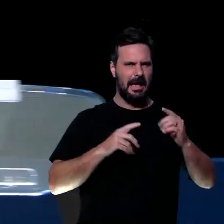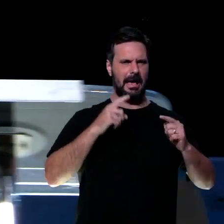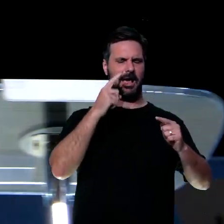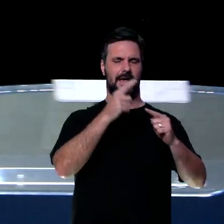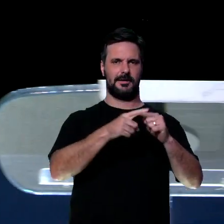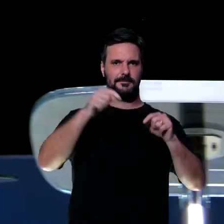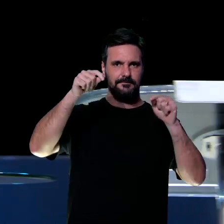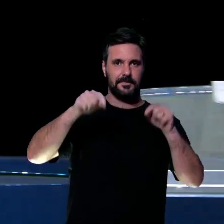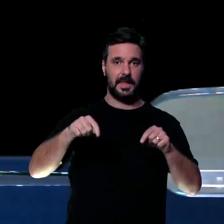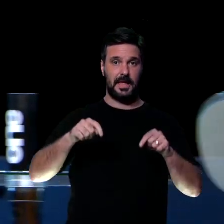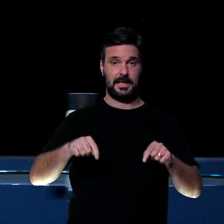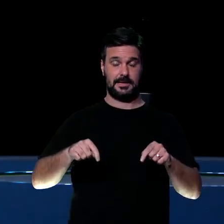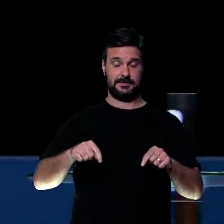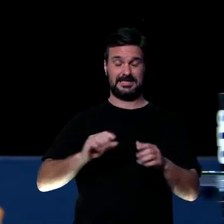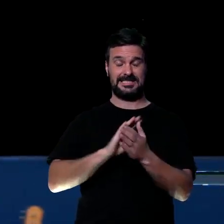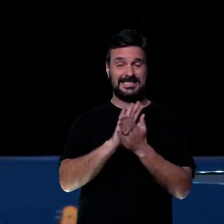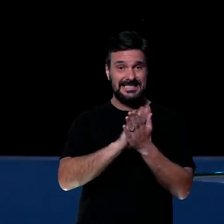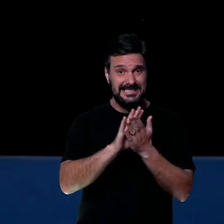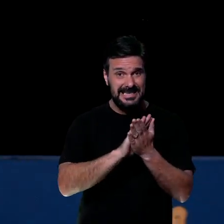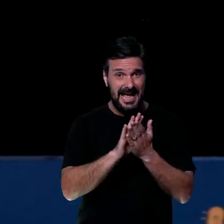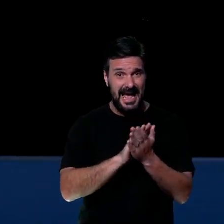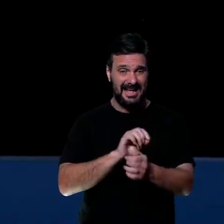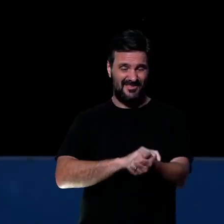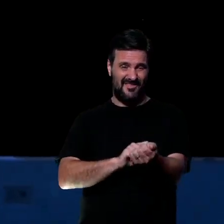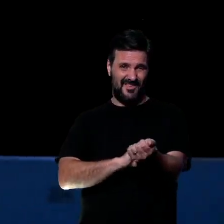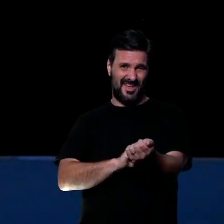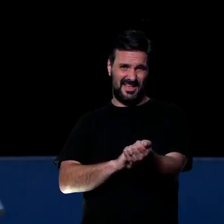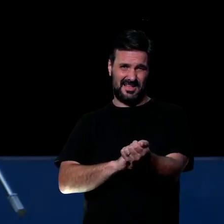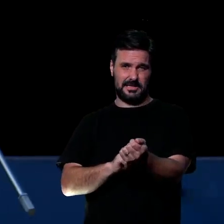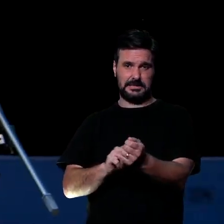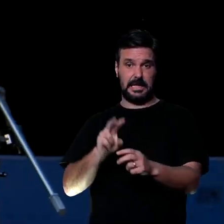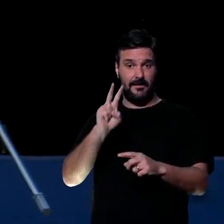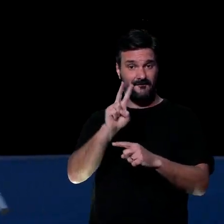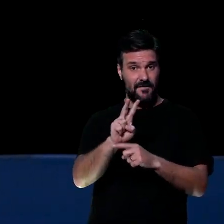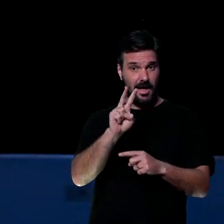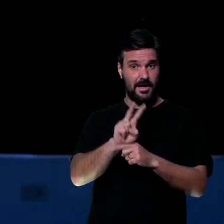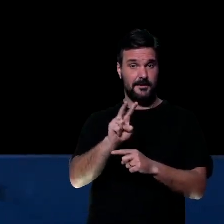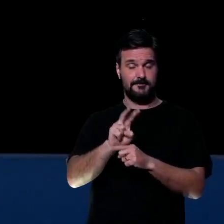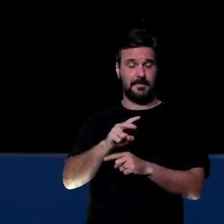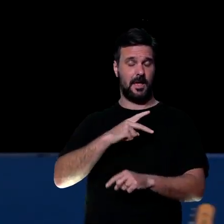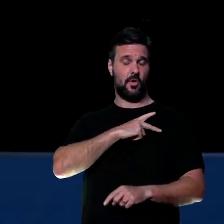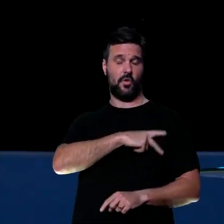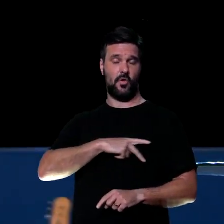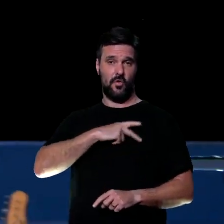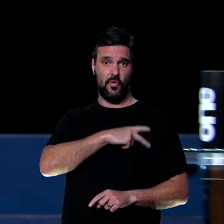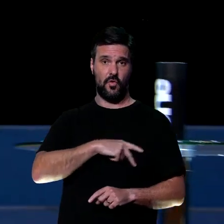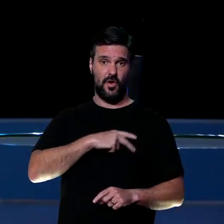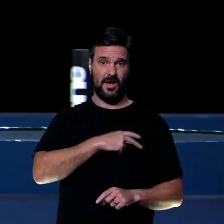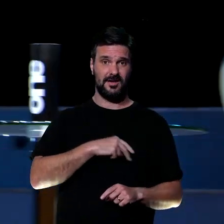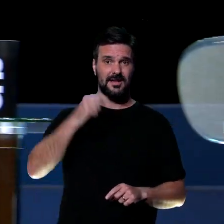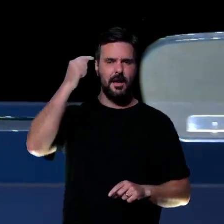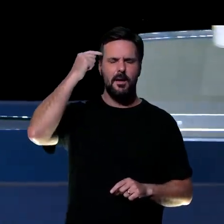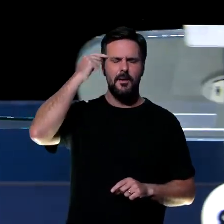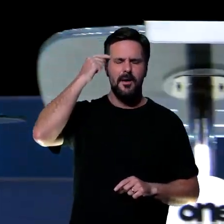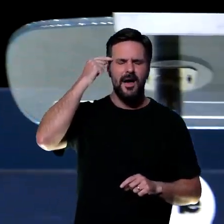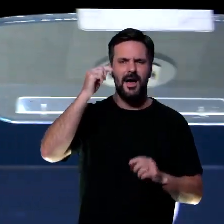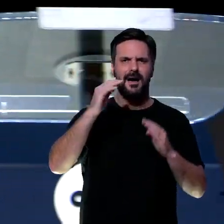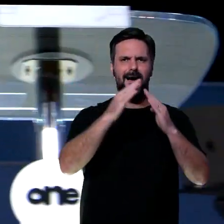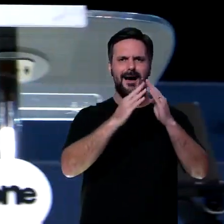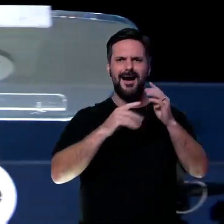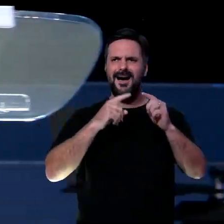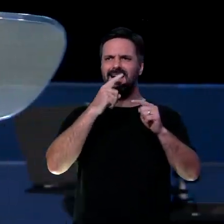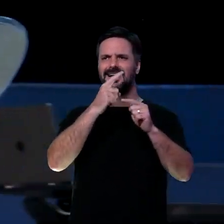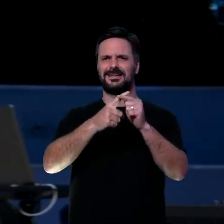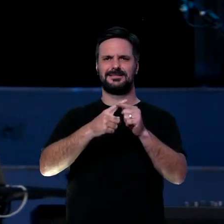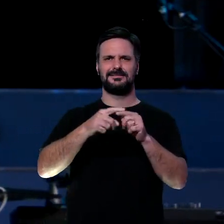abaláveis e aqui Paulo vai falar um pouco sobre os pensamentos, sobre de que maneira aquela igreja precisava pensar